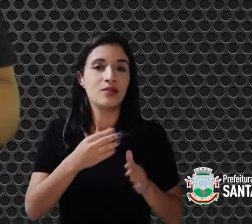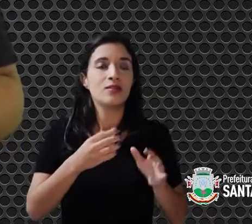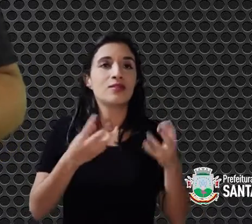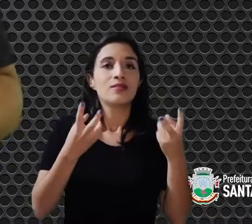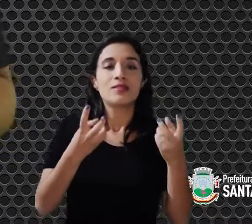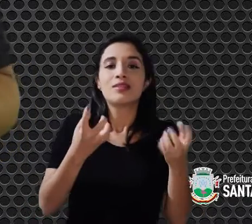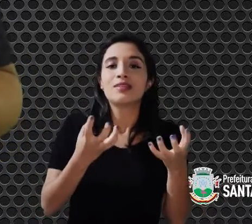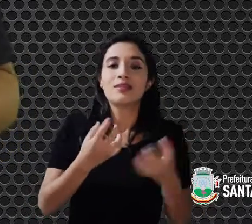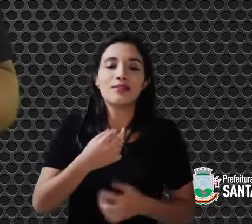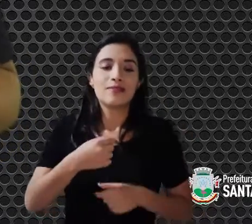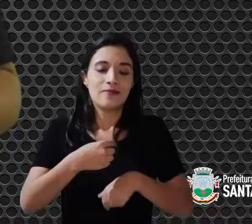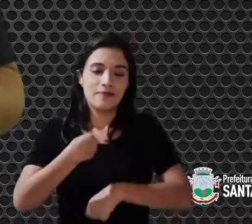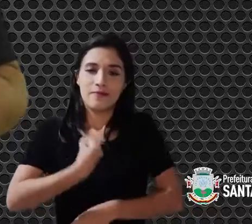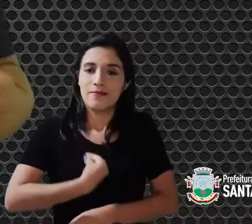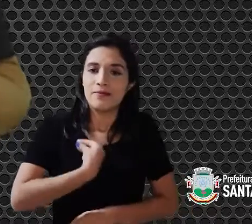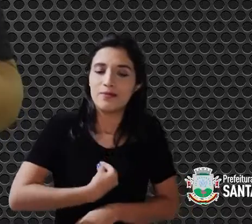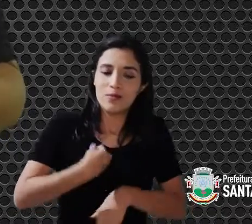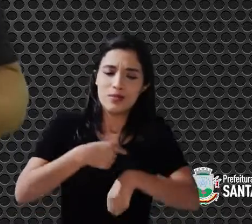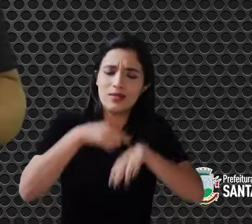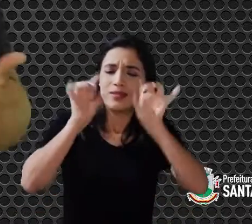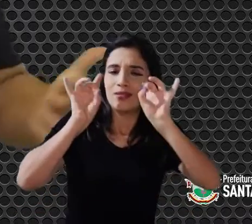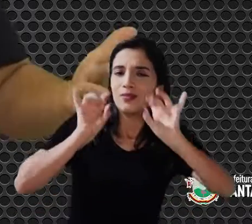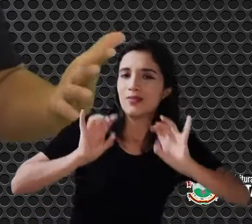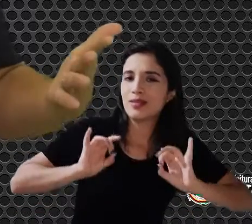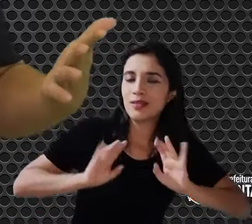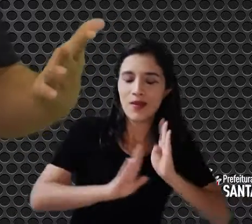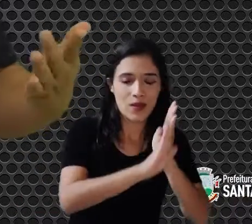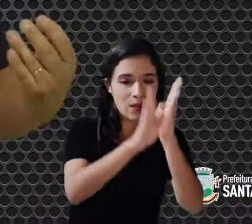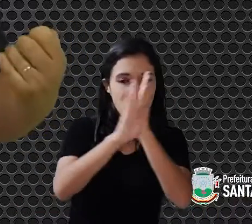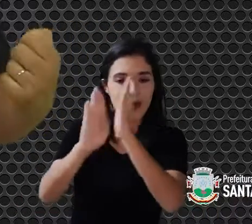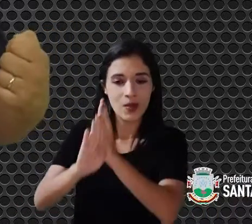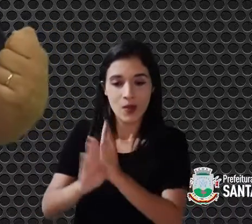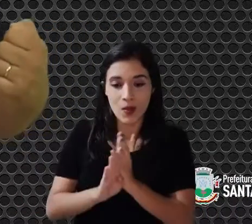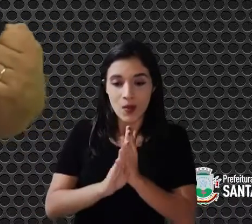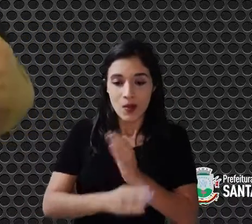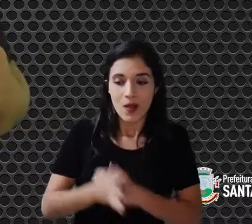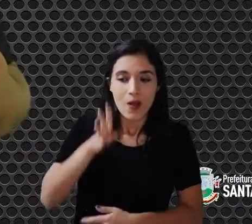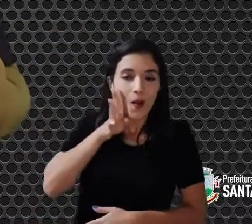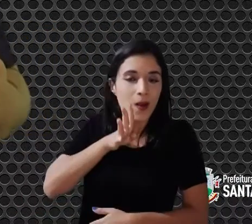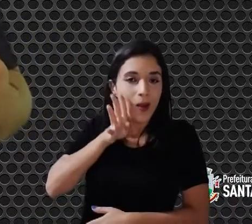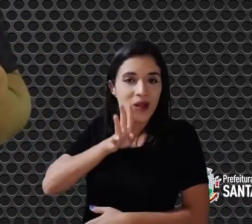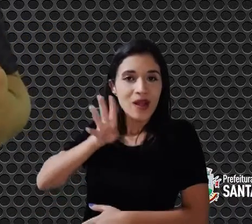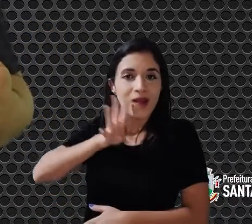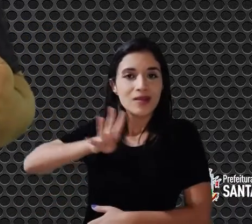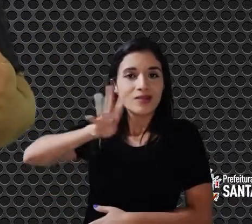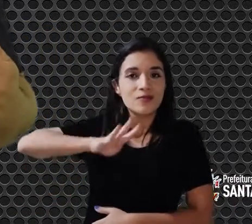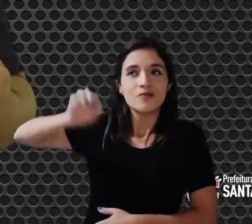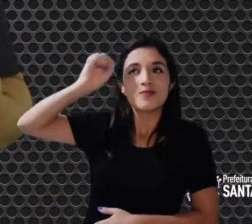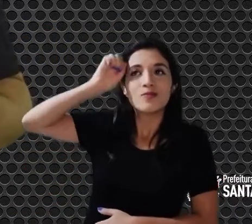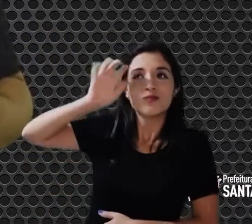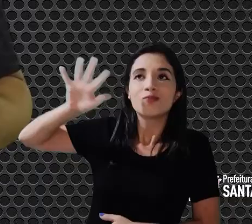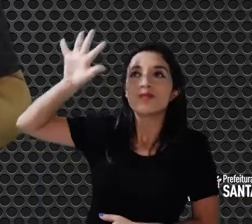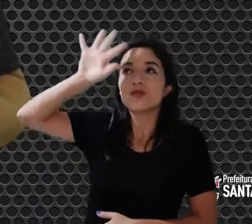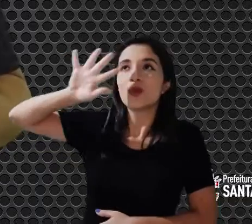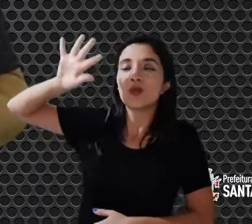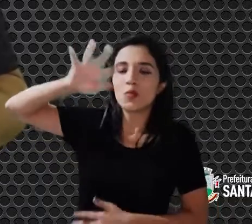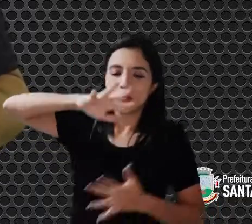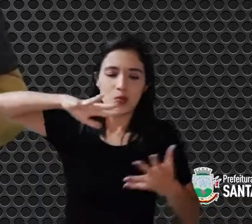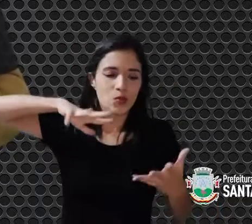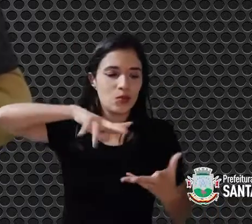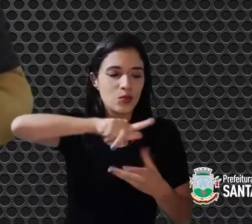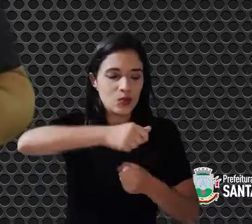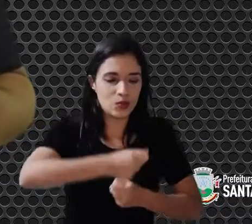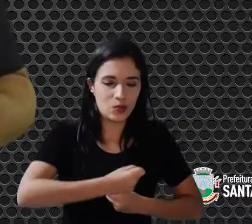desejo de viver momentos incríveis, realizar descobertas fabulosas e viajar no mundo da